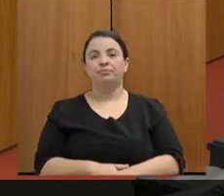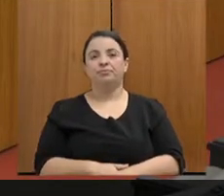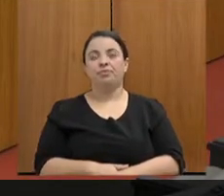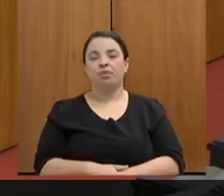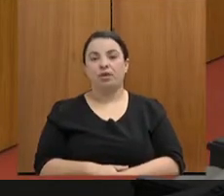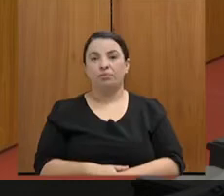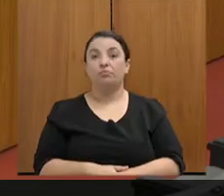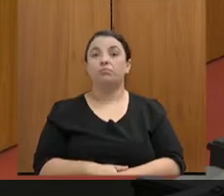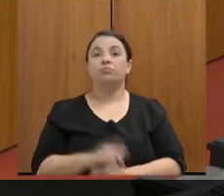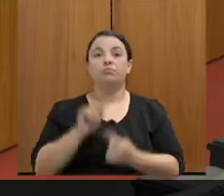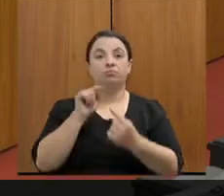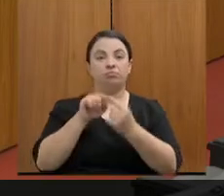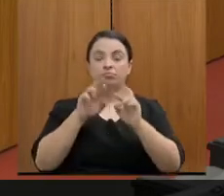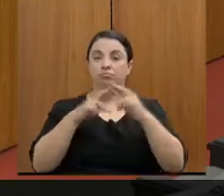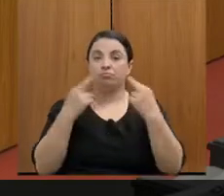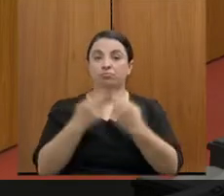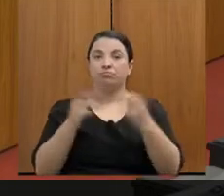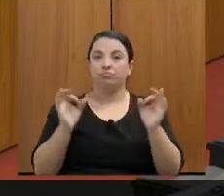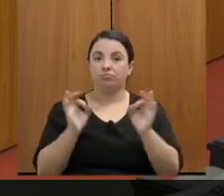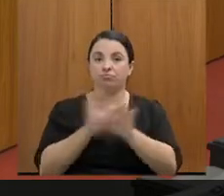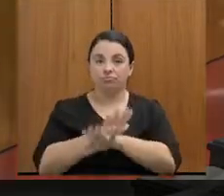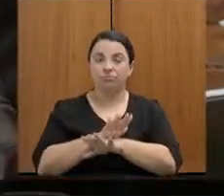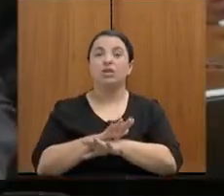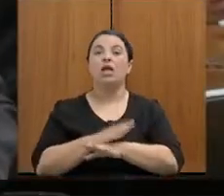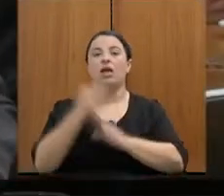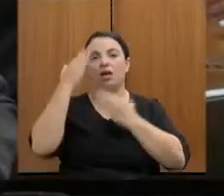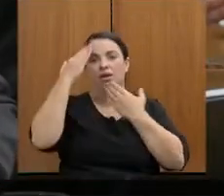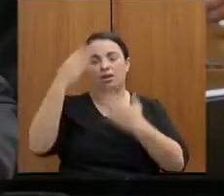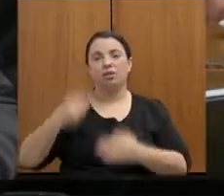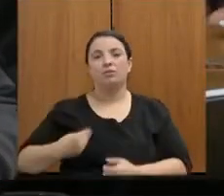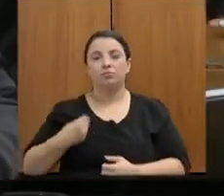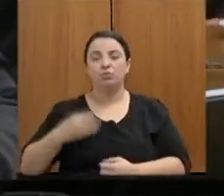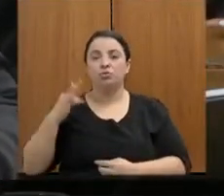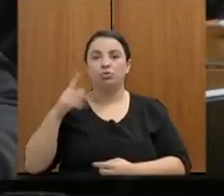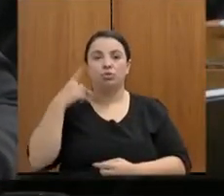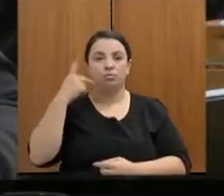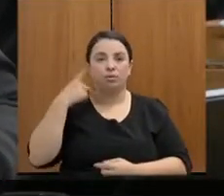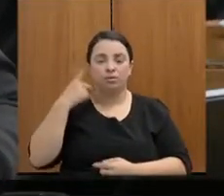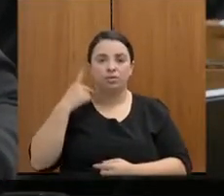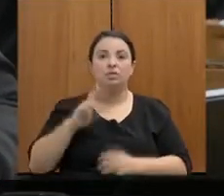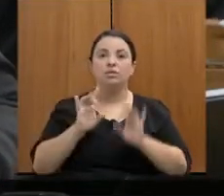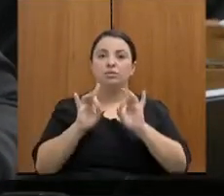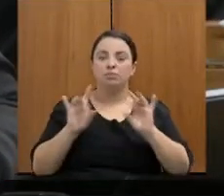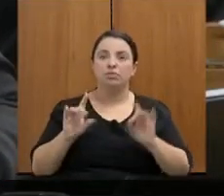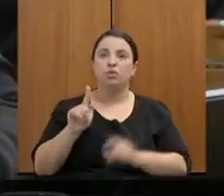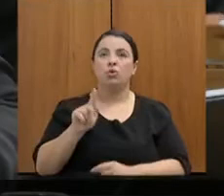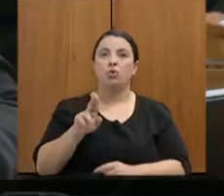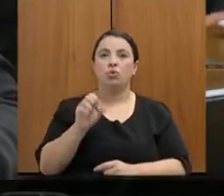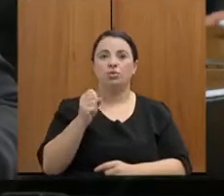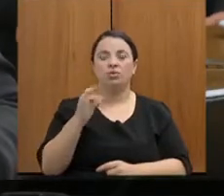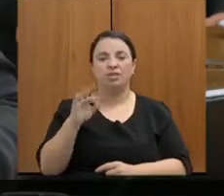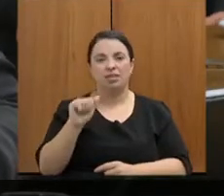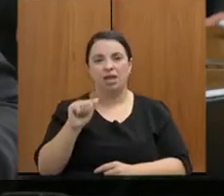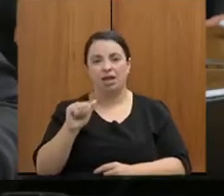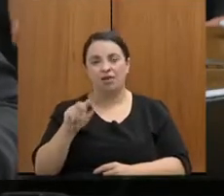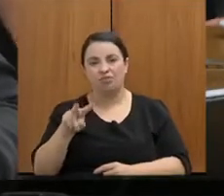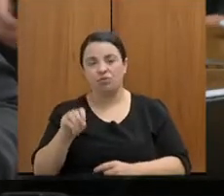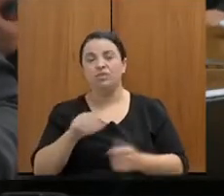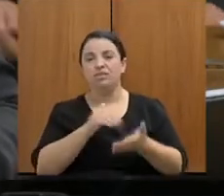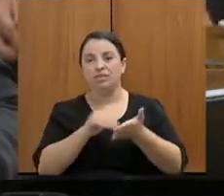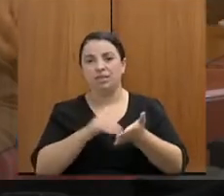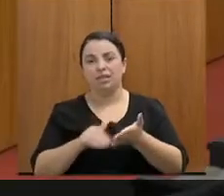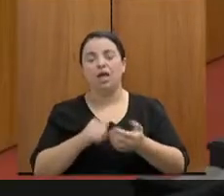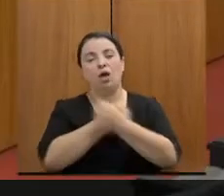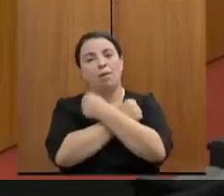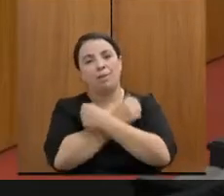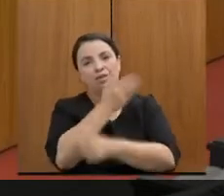Cumprida a finalidade da reunião, a presidência agradece a presidência dos parlamentares, especial Gustavo Barbosa, sempre solícito aqui. Mais uma vez, mando um abraço para o